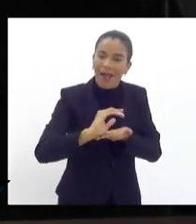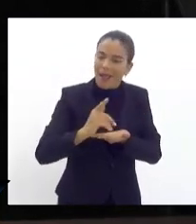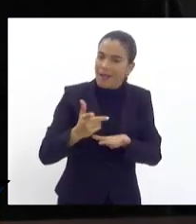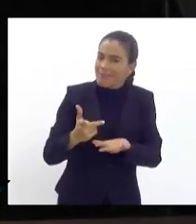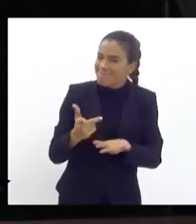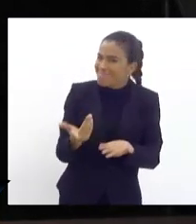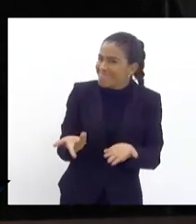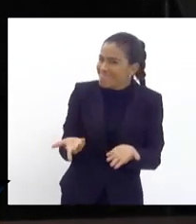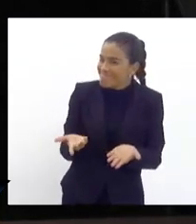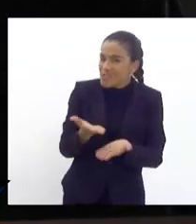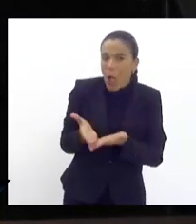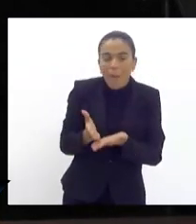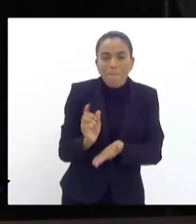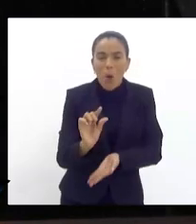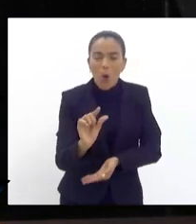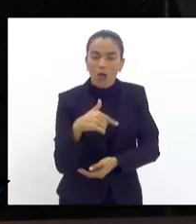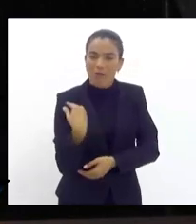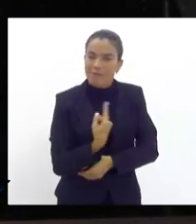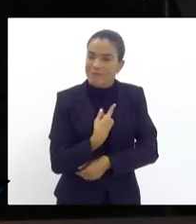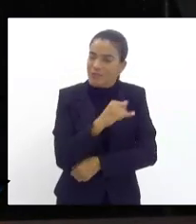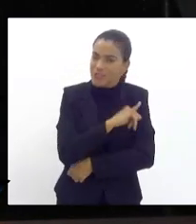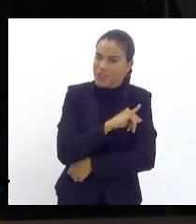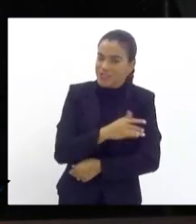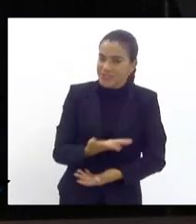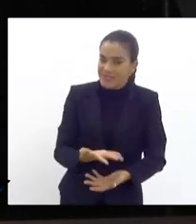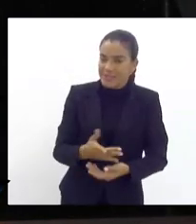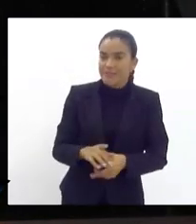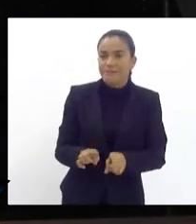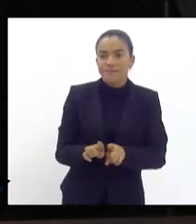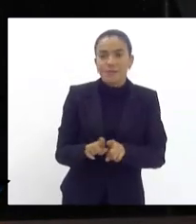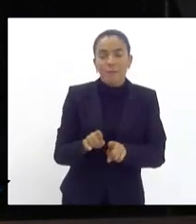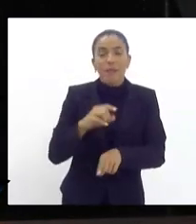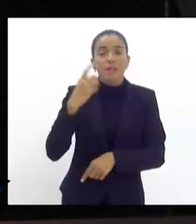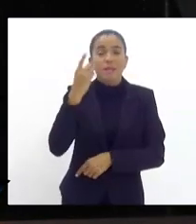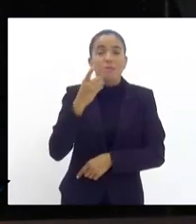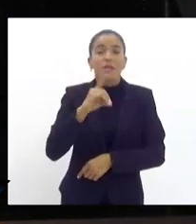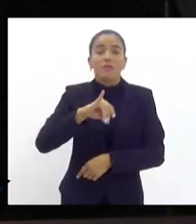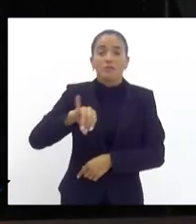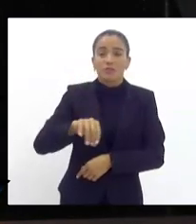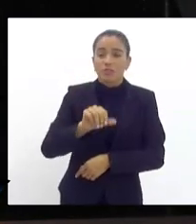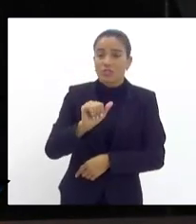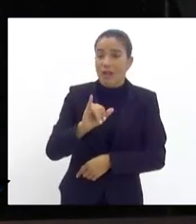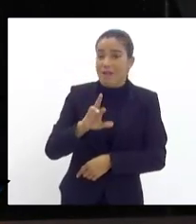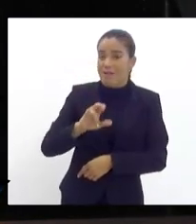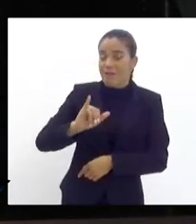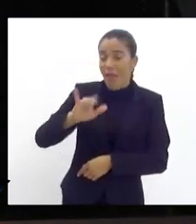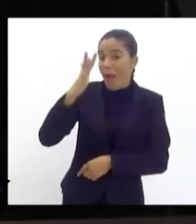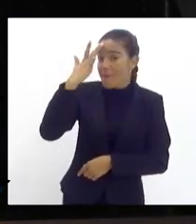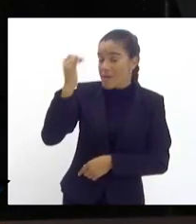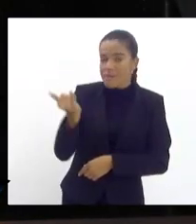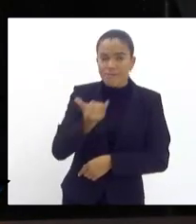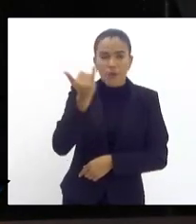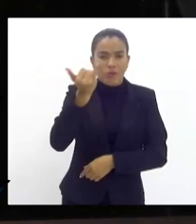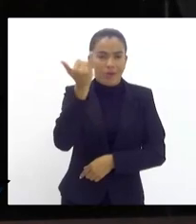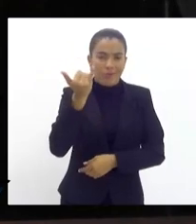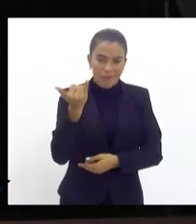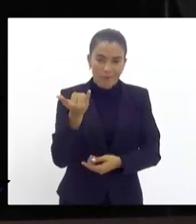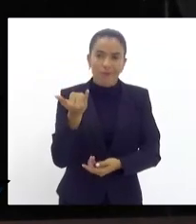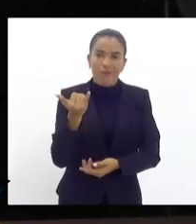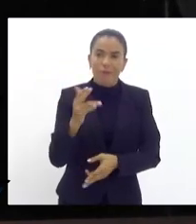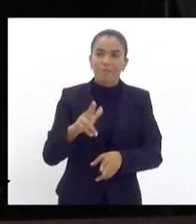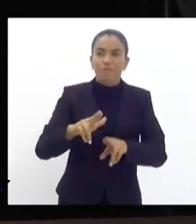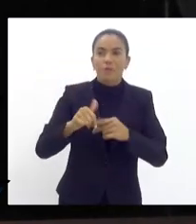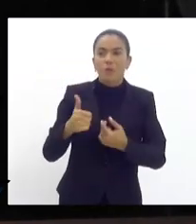fazem com o estado de janeiro mas eu queria me ater aqui deputado Jari que é importante o dia de amanhã e eu estou fazendo essa